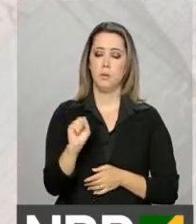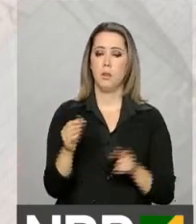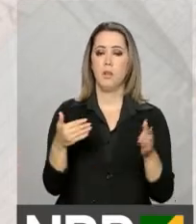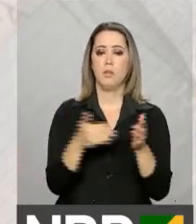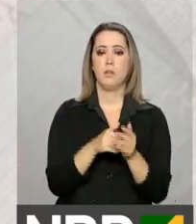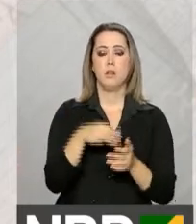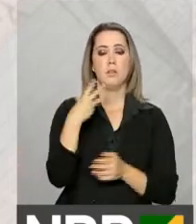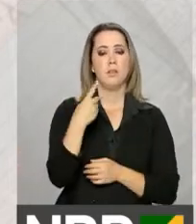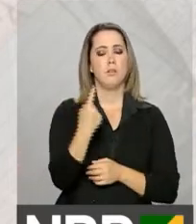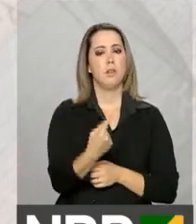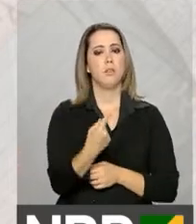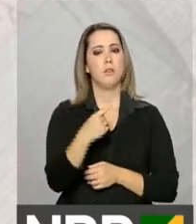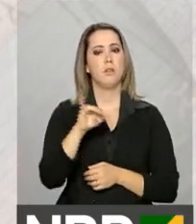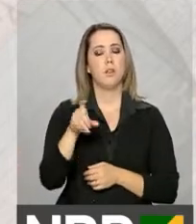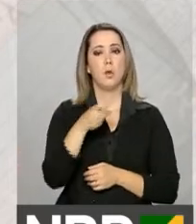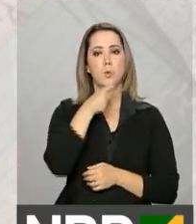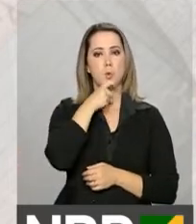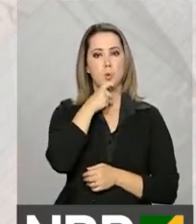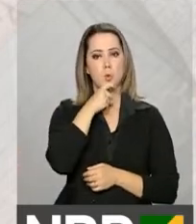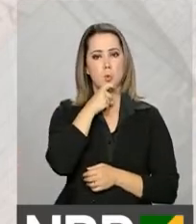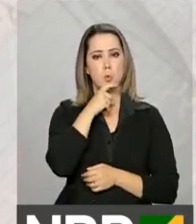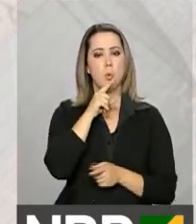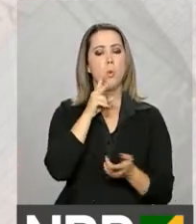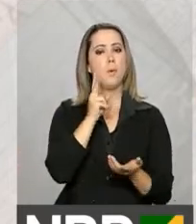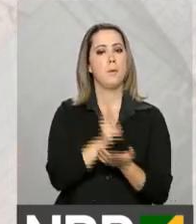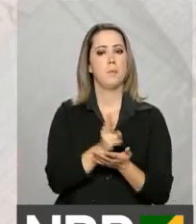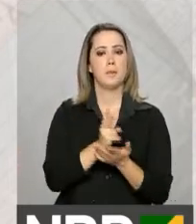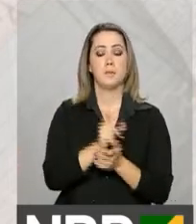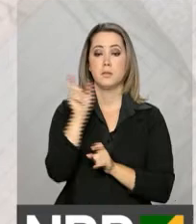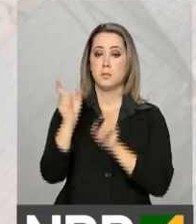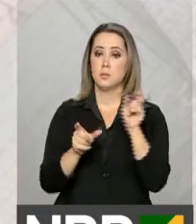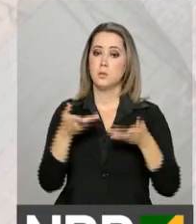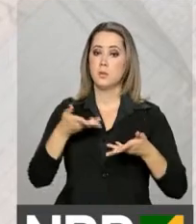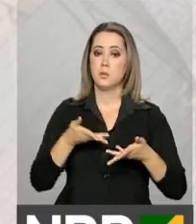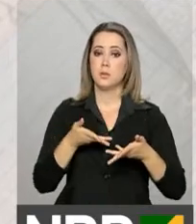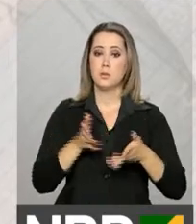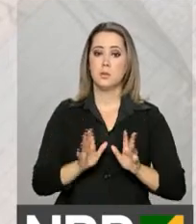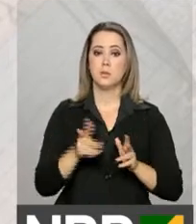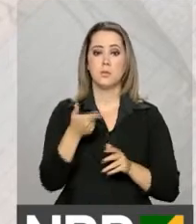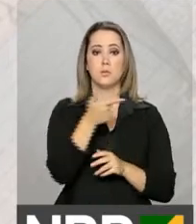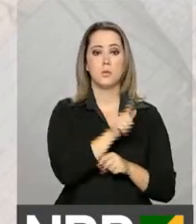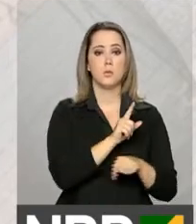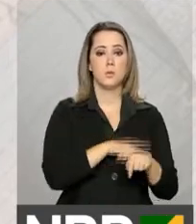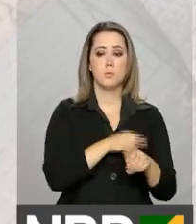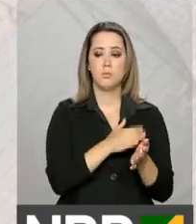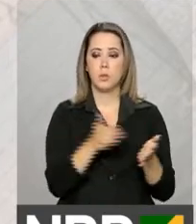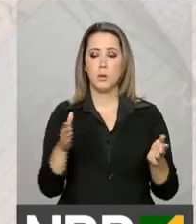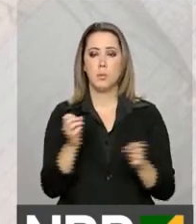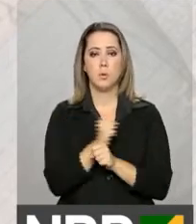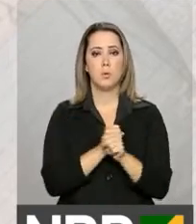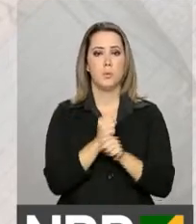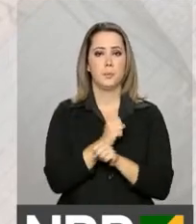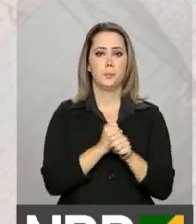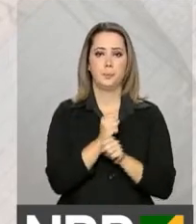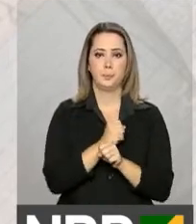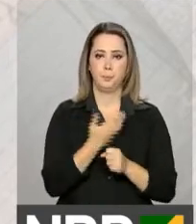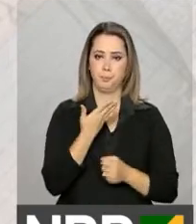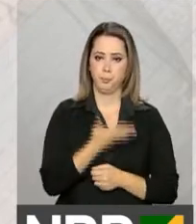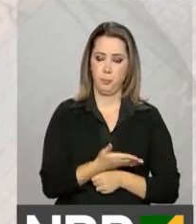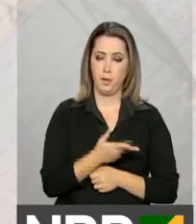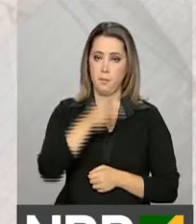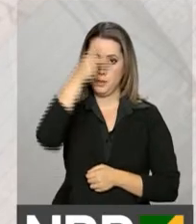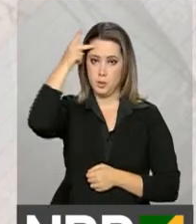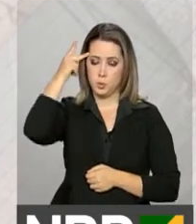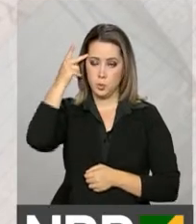até o dia 31 de julho, inclusive para quem nasceu em outro período do ano e ainda não retirou o dinheiro. Se o